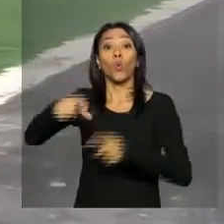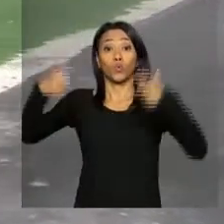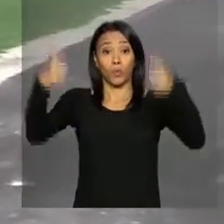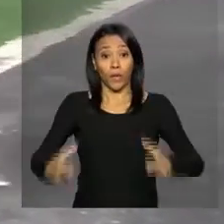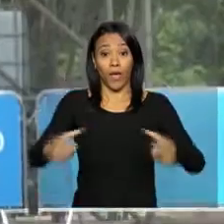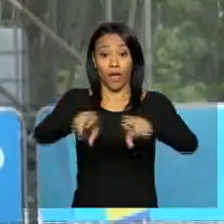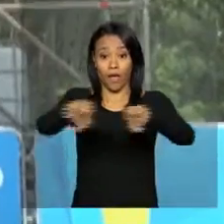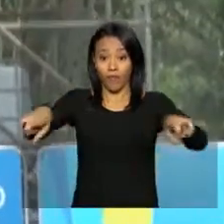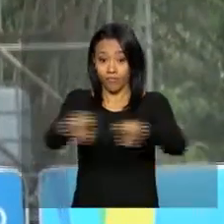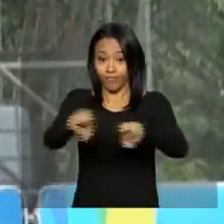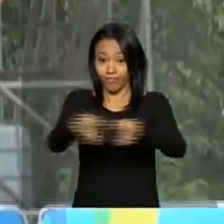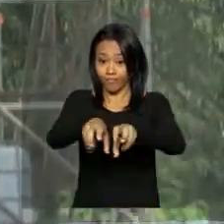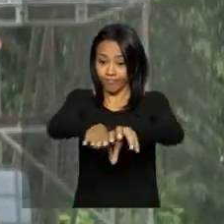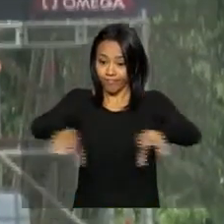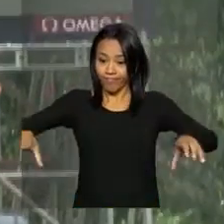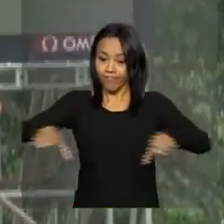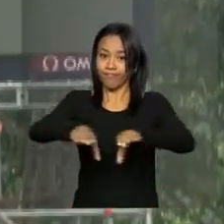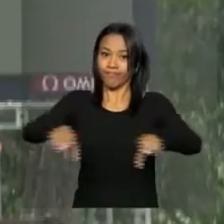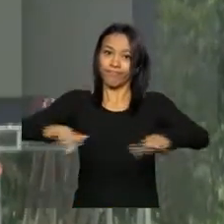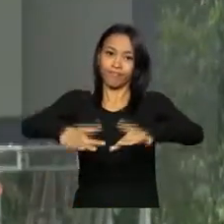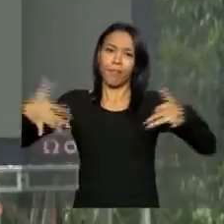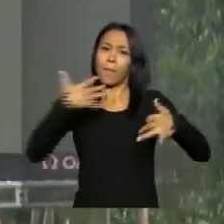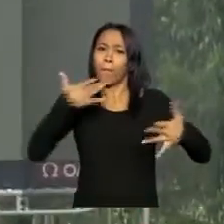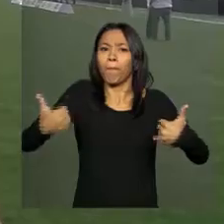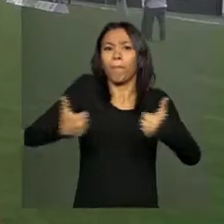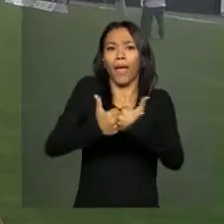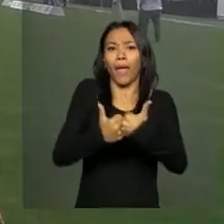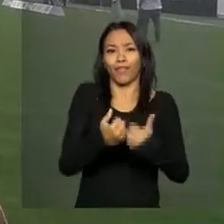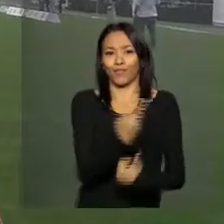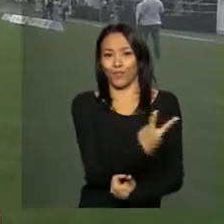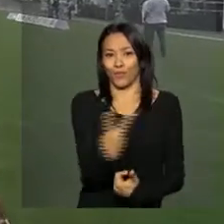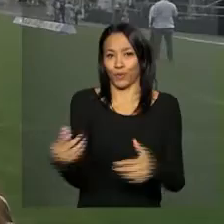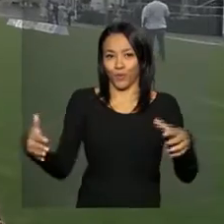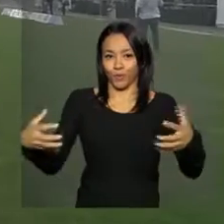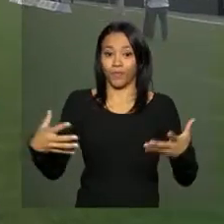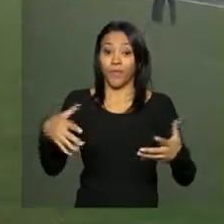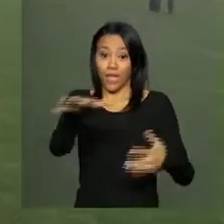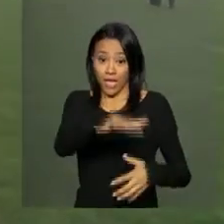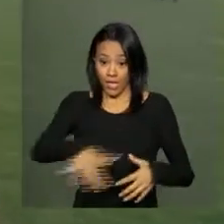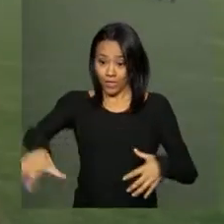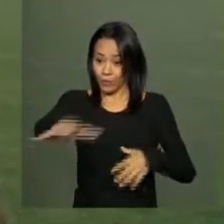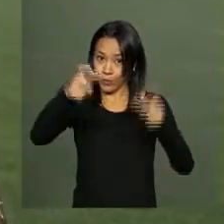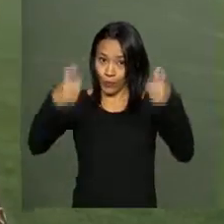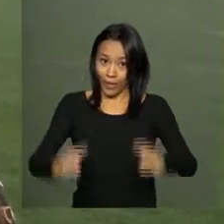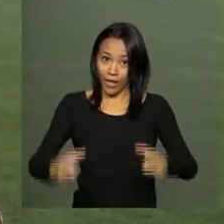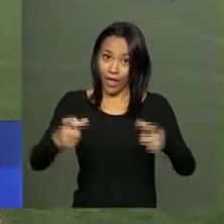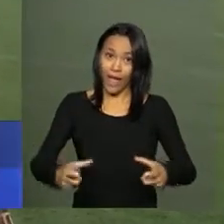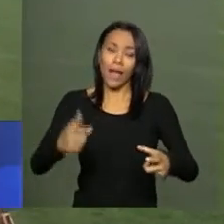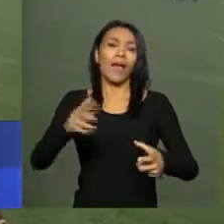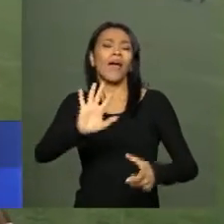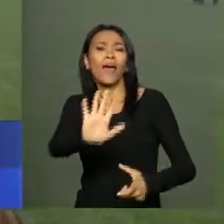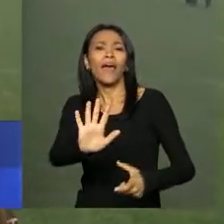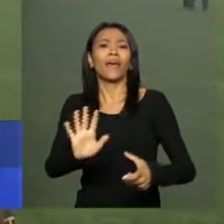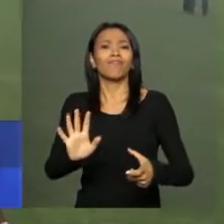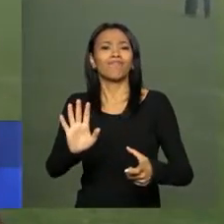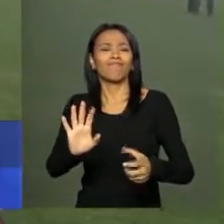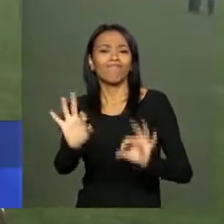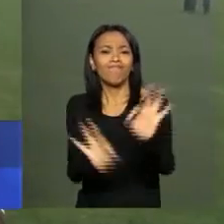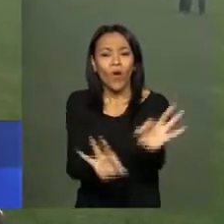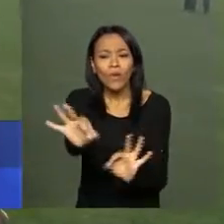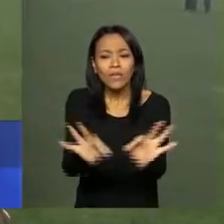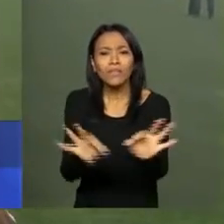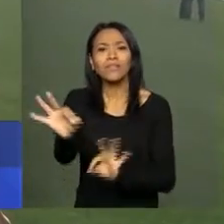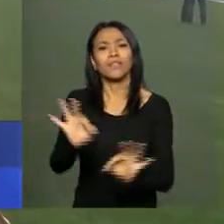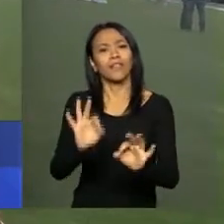Estádio de Deodoro, que fica ao lado da Arena da Juventude. O Estádio de Deodoro é uma instalação temporária, montada justamente